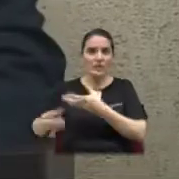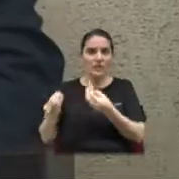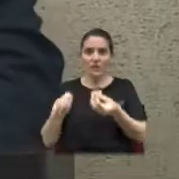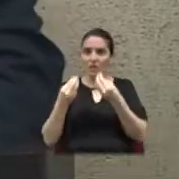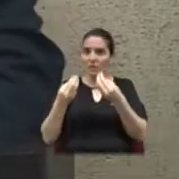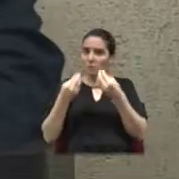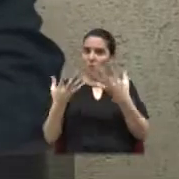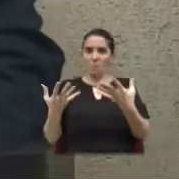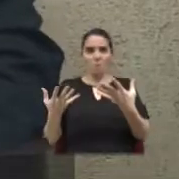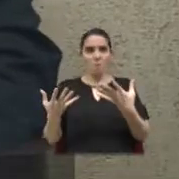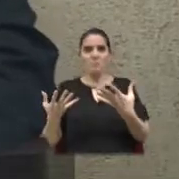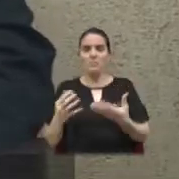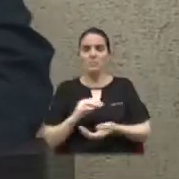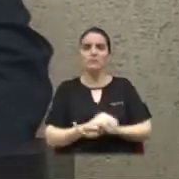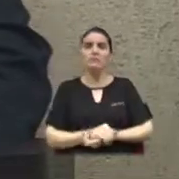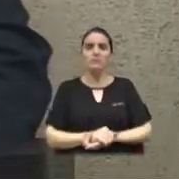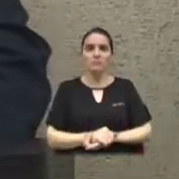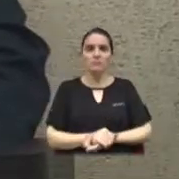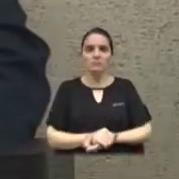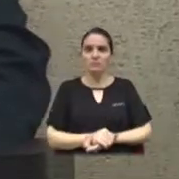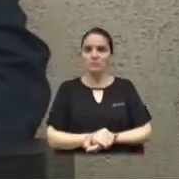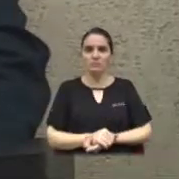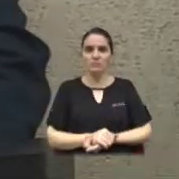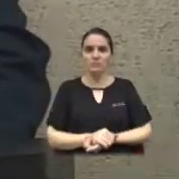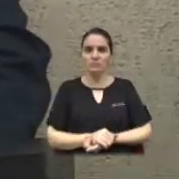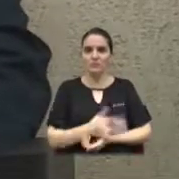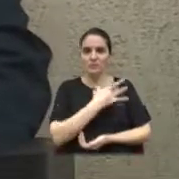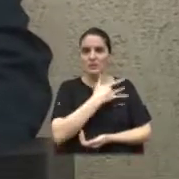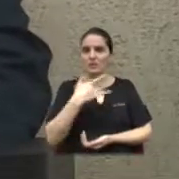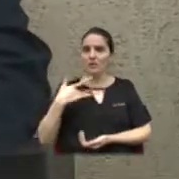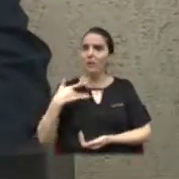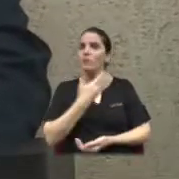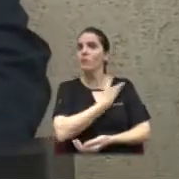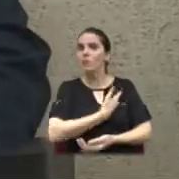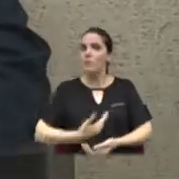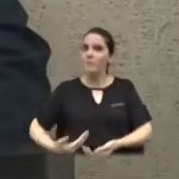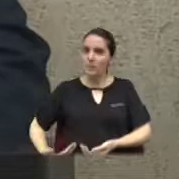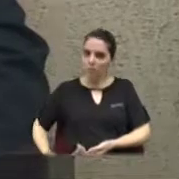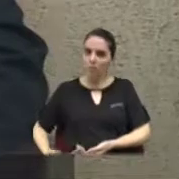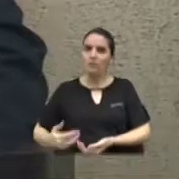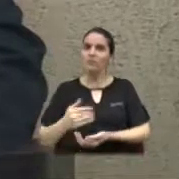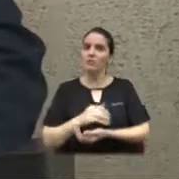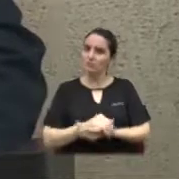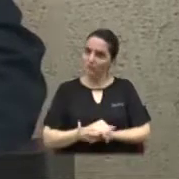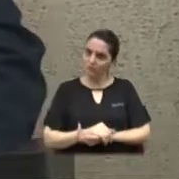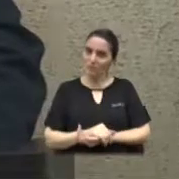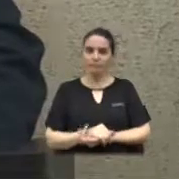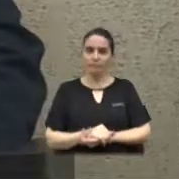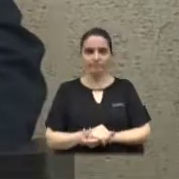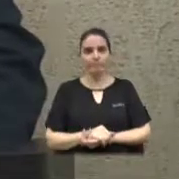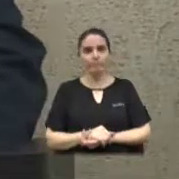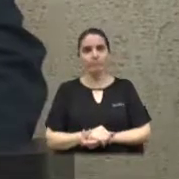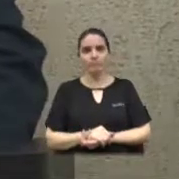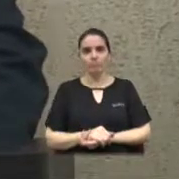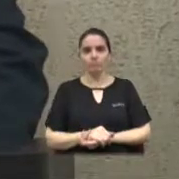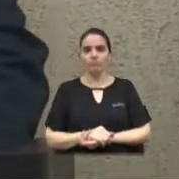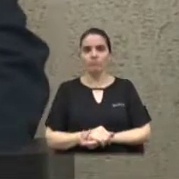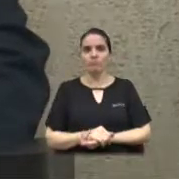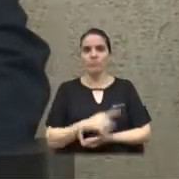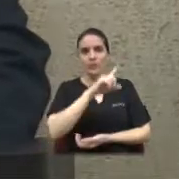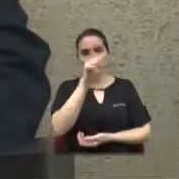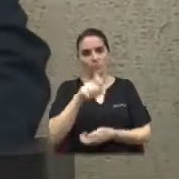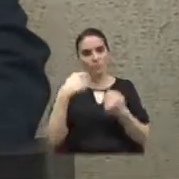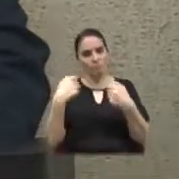Um negócio absurdo, gente. Saúde pública. É coisa, a gente, e eu preciso